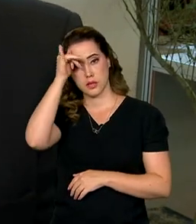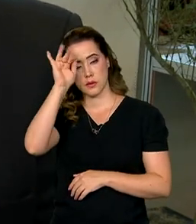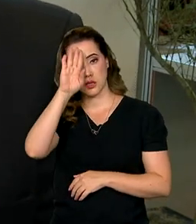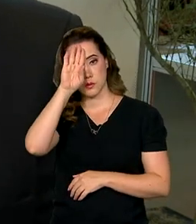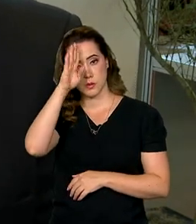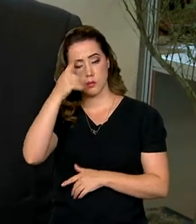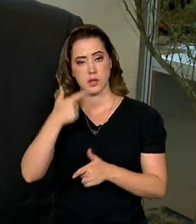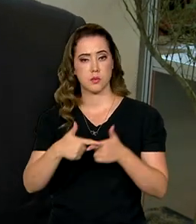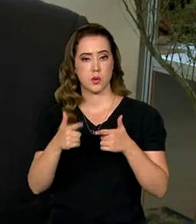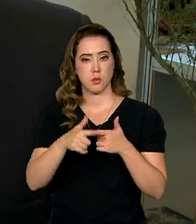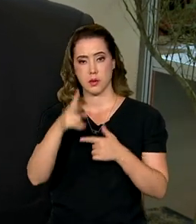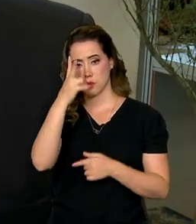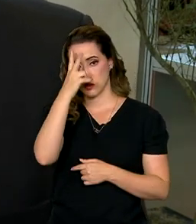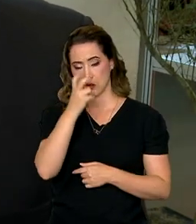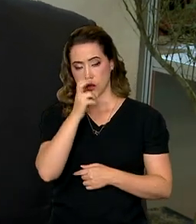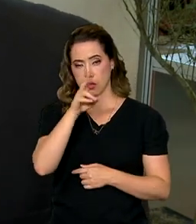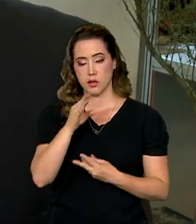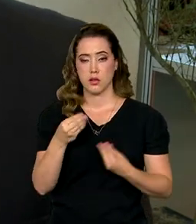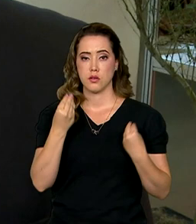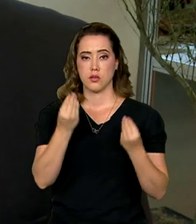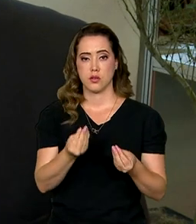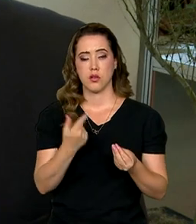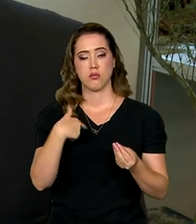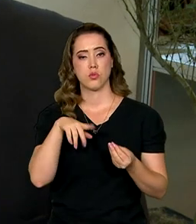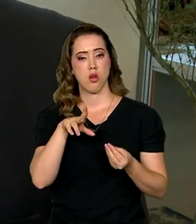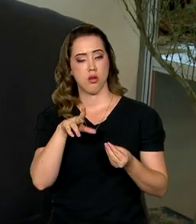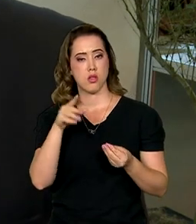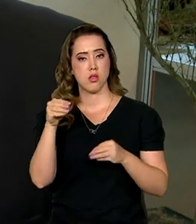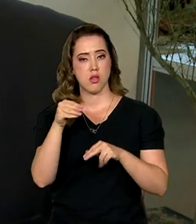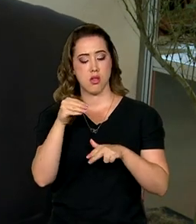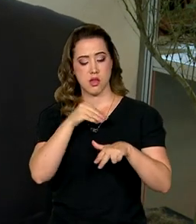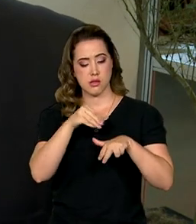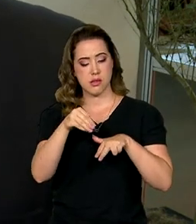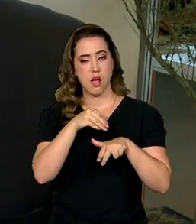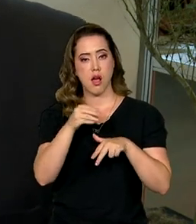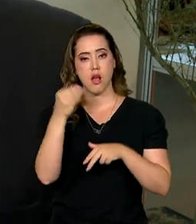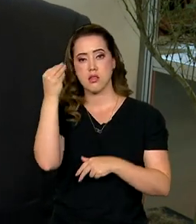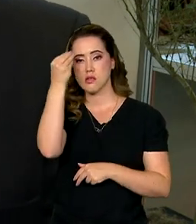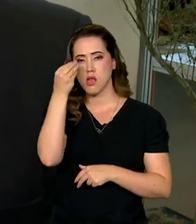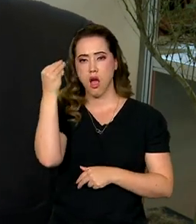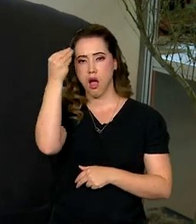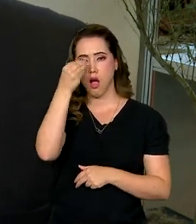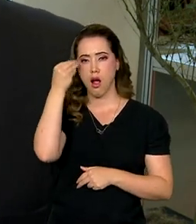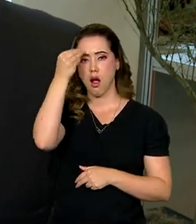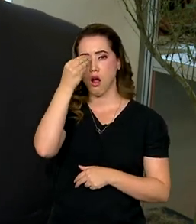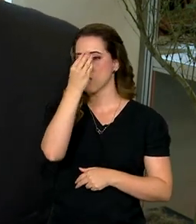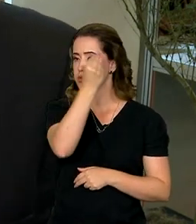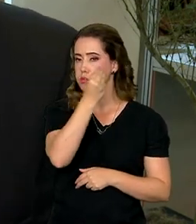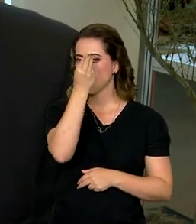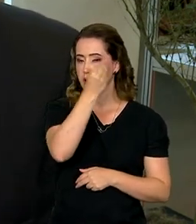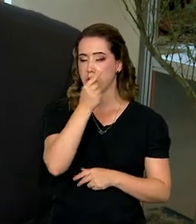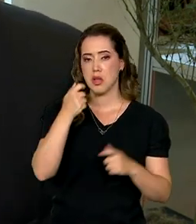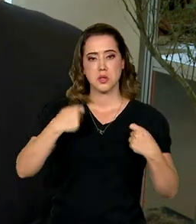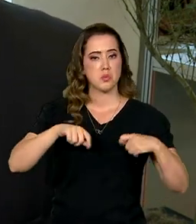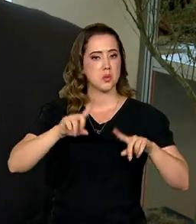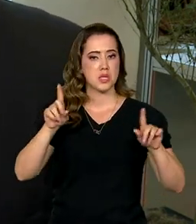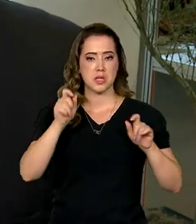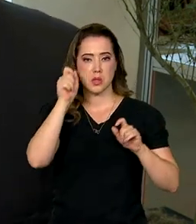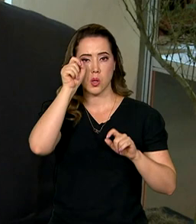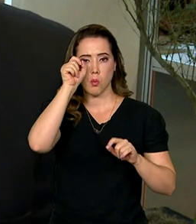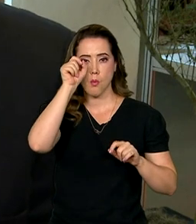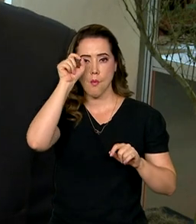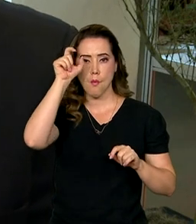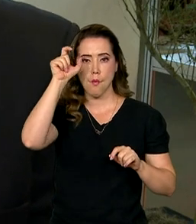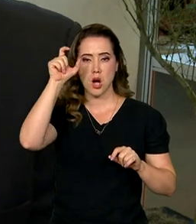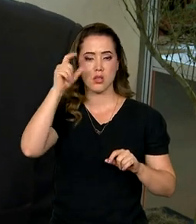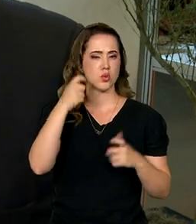principais causas de cegueira, fazendo retinografias, fotografias do fundo do olho, muitas vezes até sem a necessidade de dilatar a pupila do